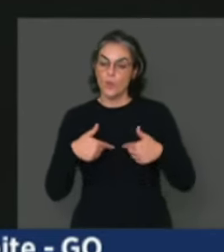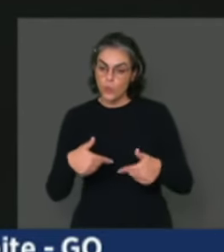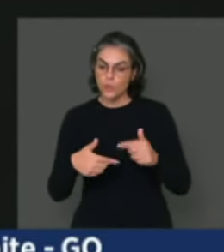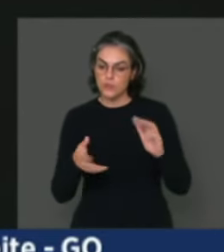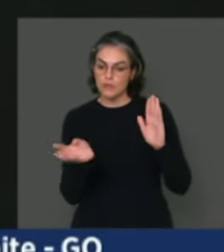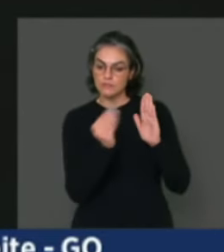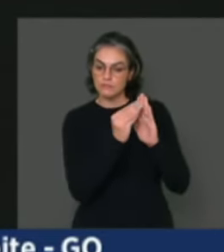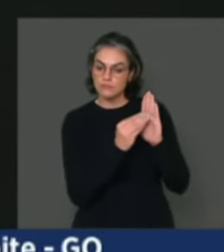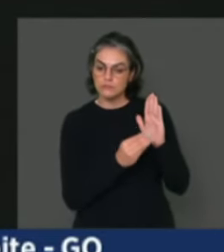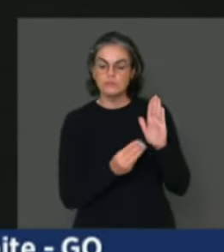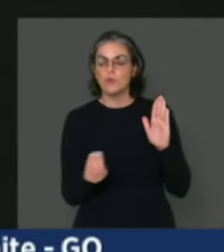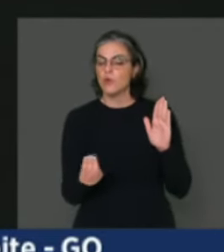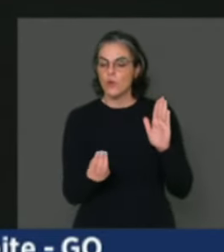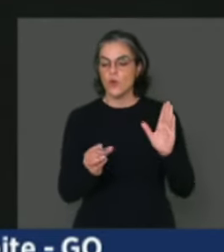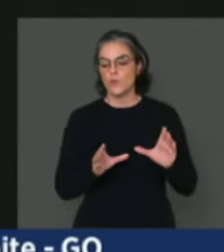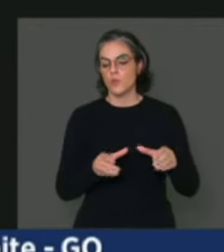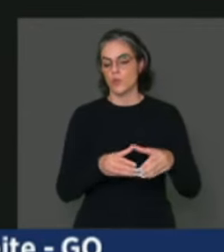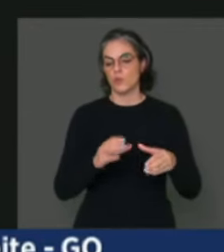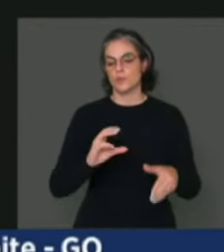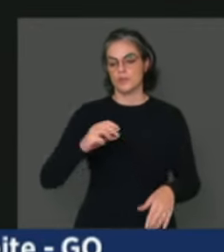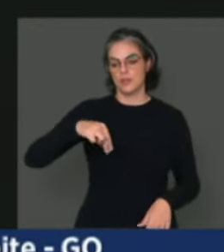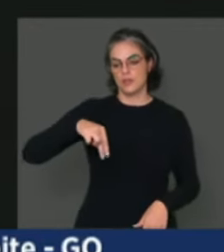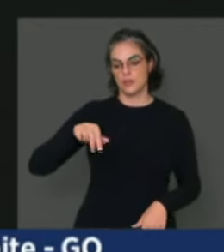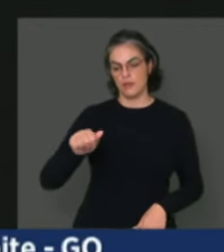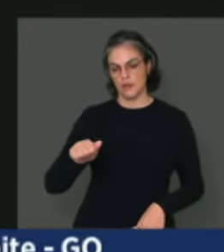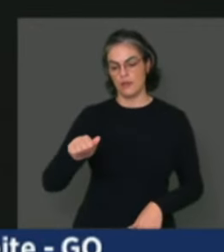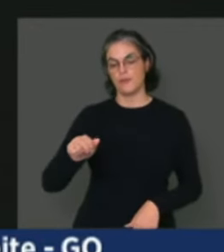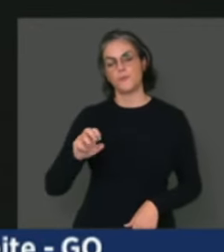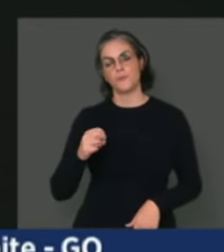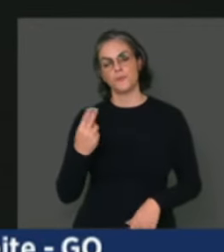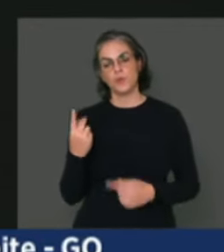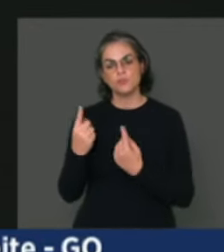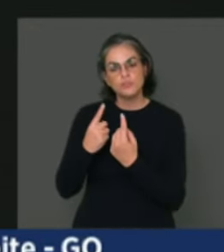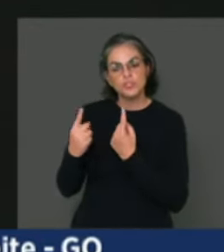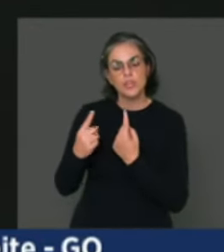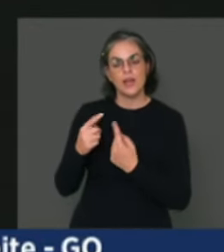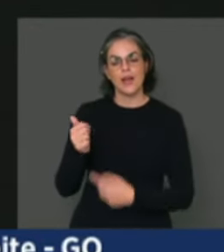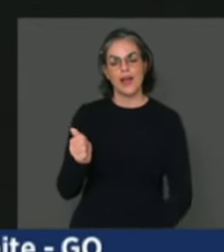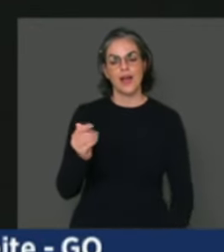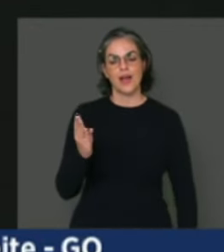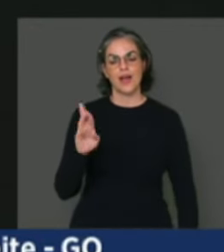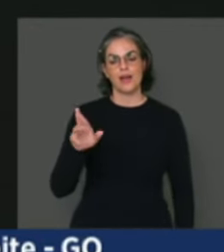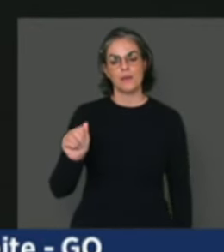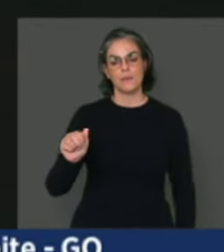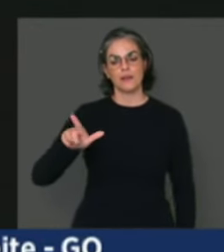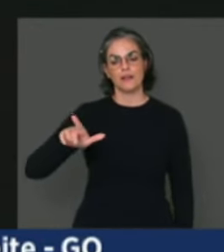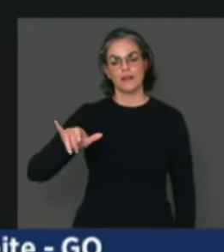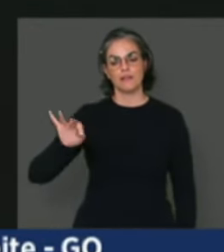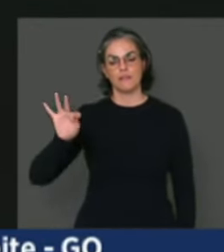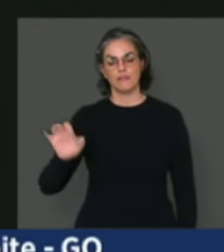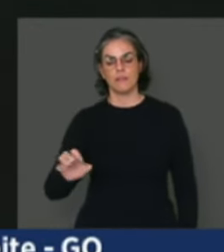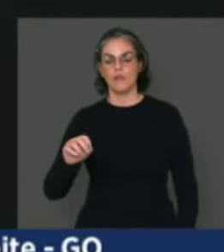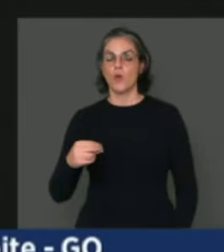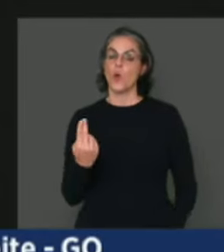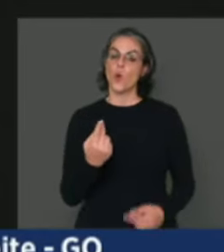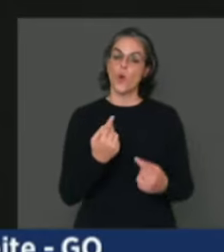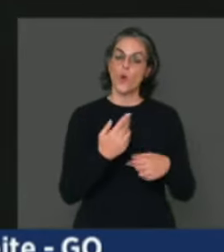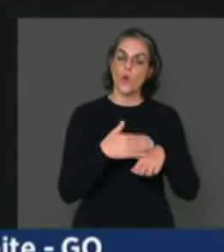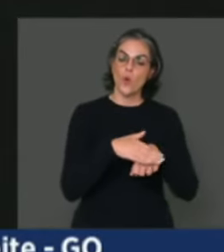da CNA, de diálogo com a Abra Leite, de conversa com os técnicos do Mapa.